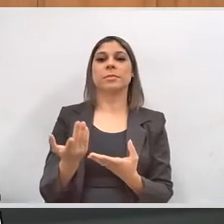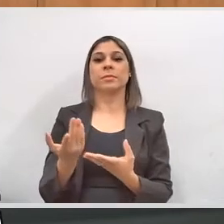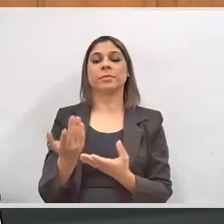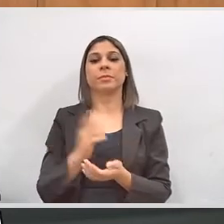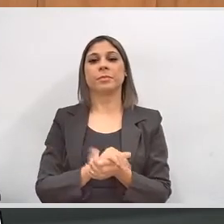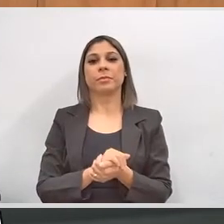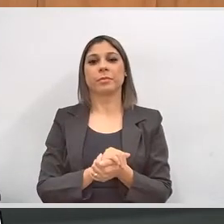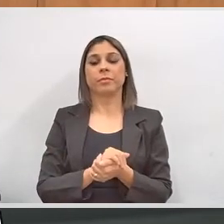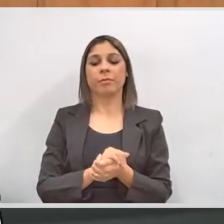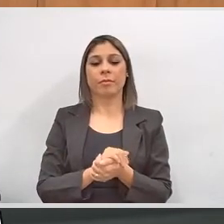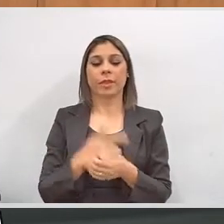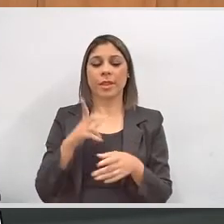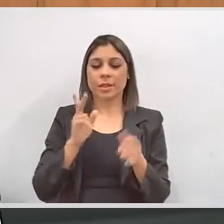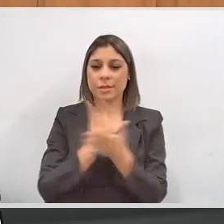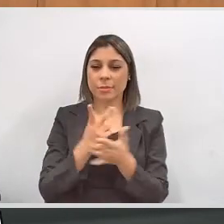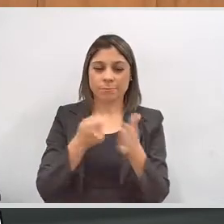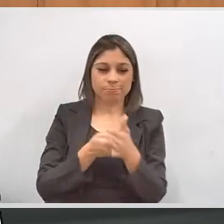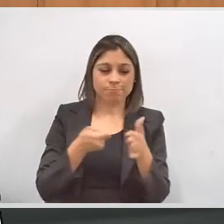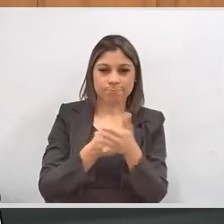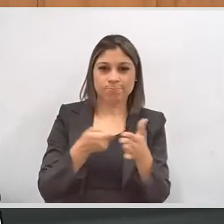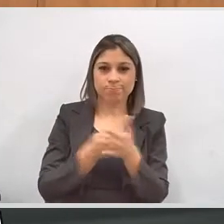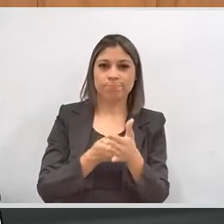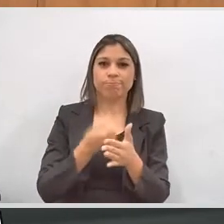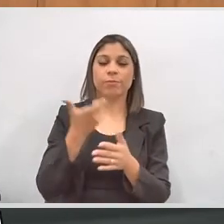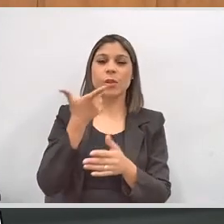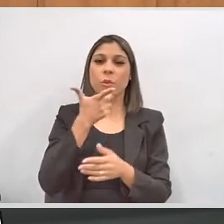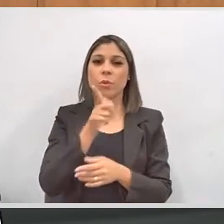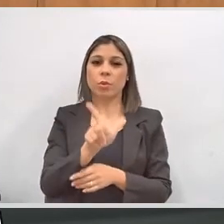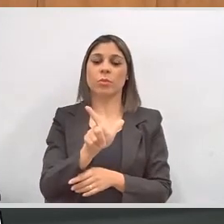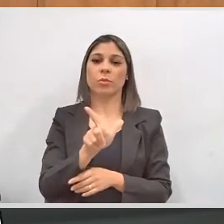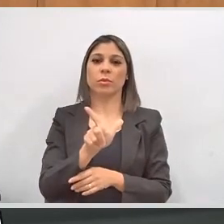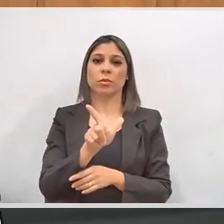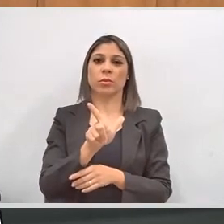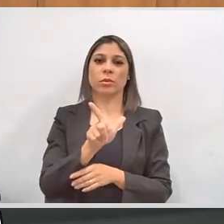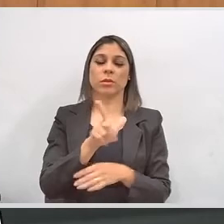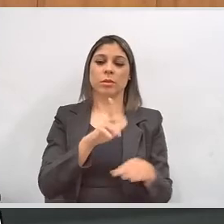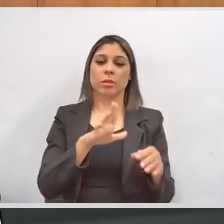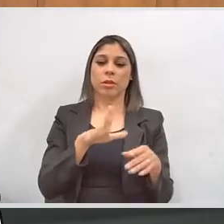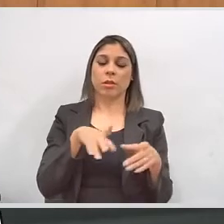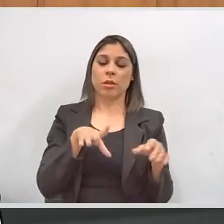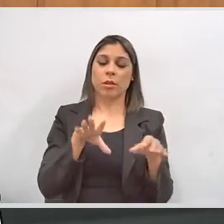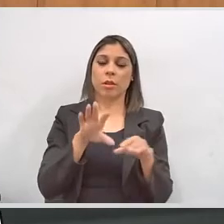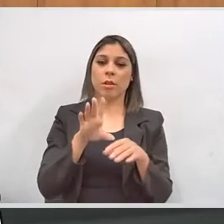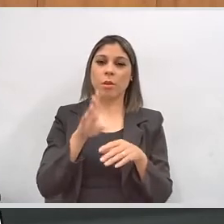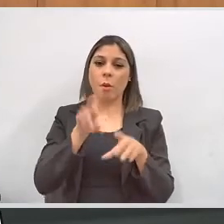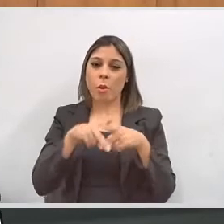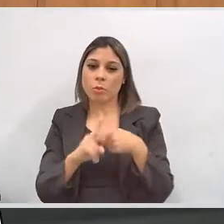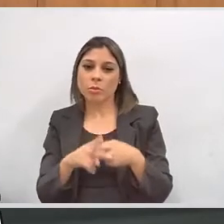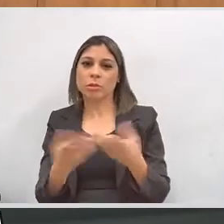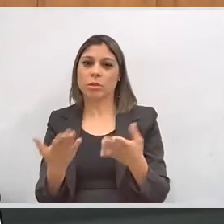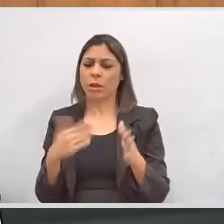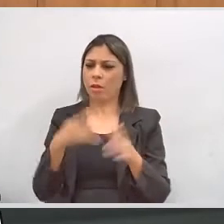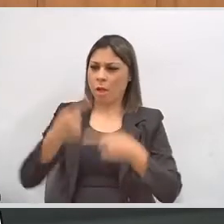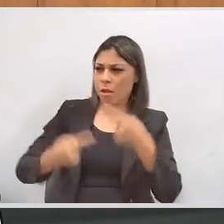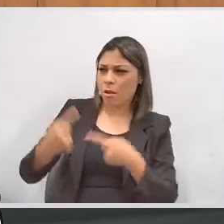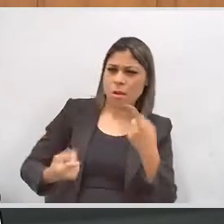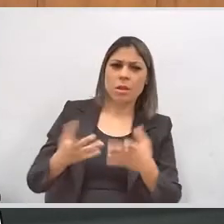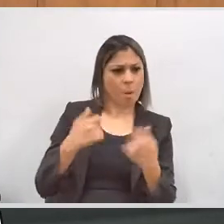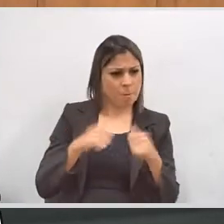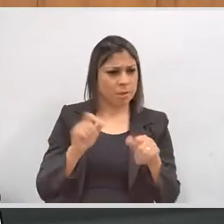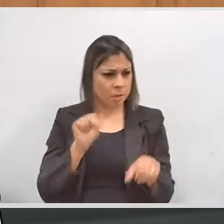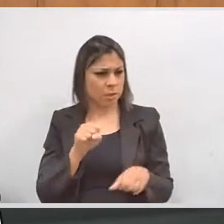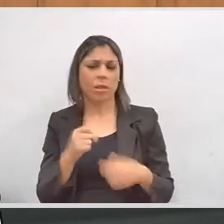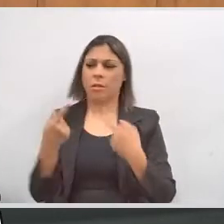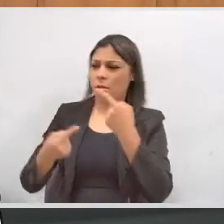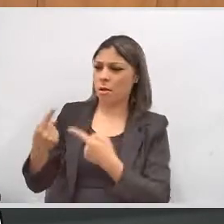Estado, muitas vezes incisiva nas necessidades de ajustes dos espaços, e a gente debate aquilo, não tem que ter